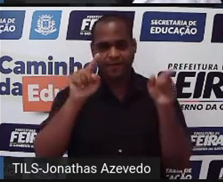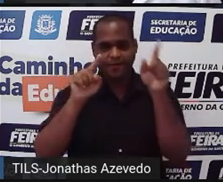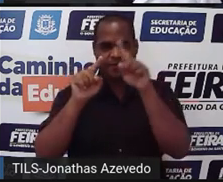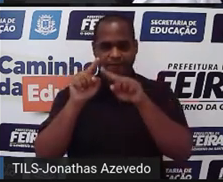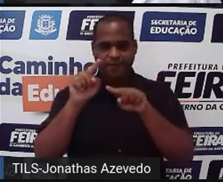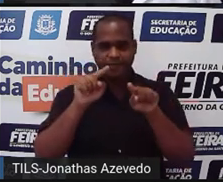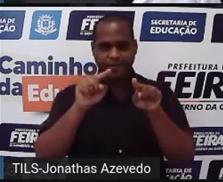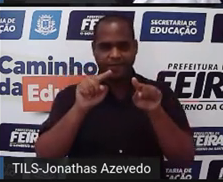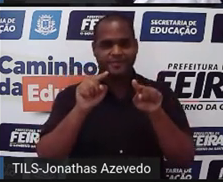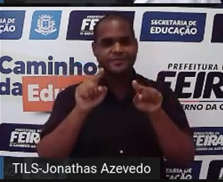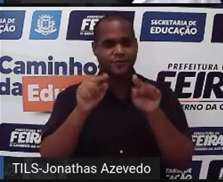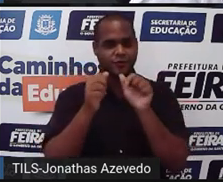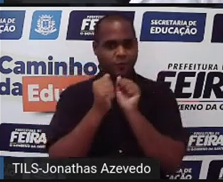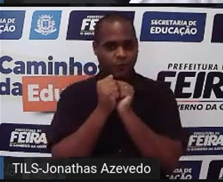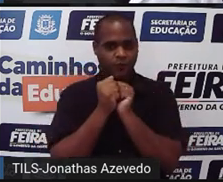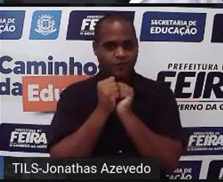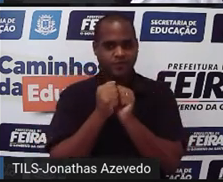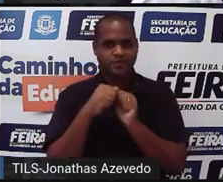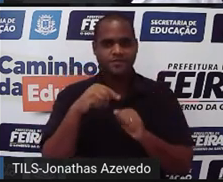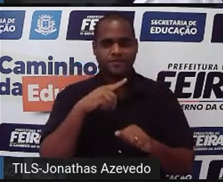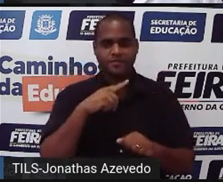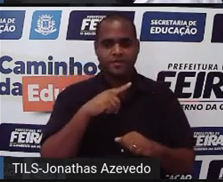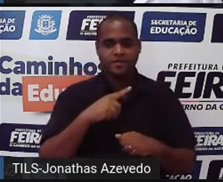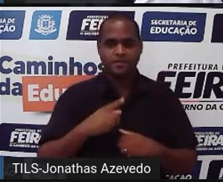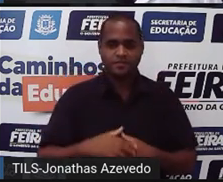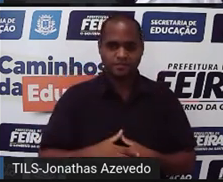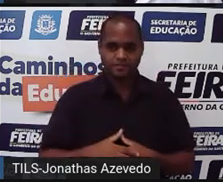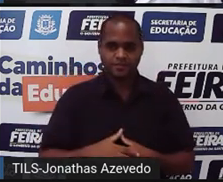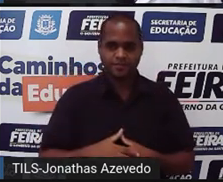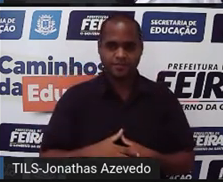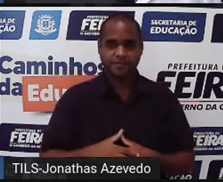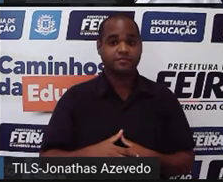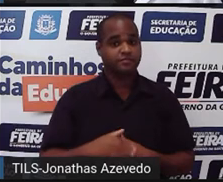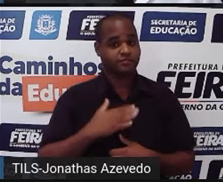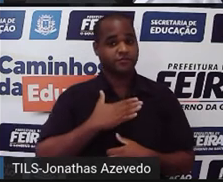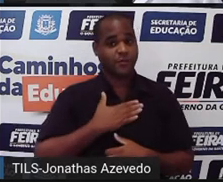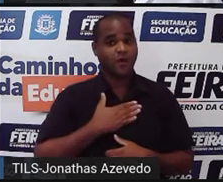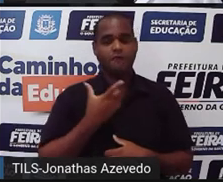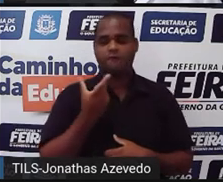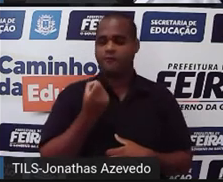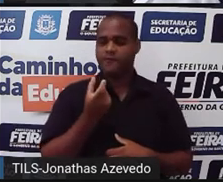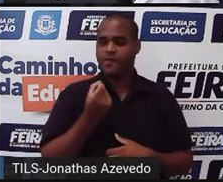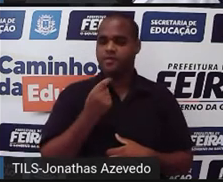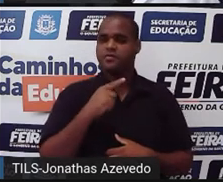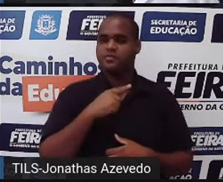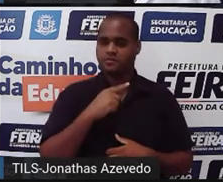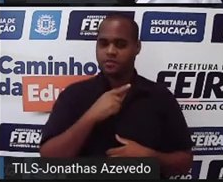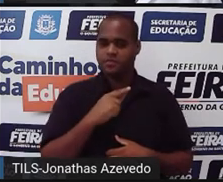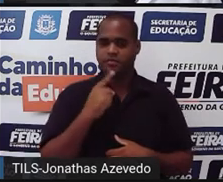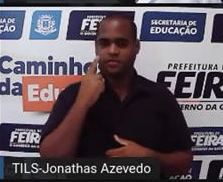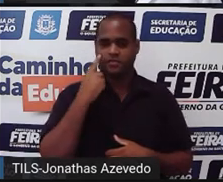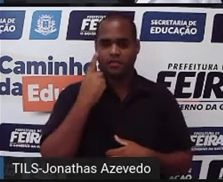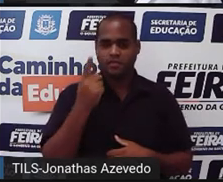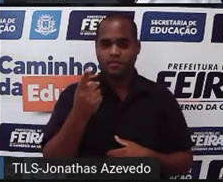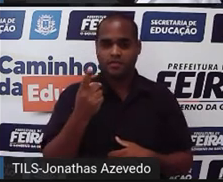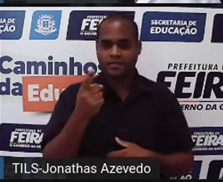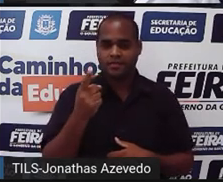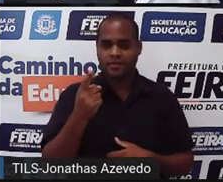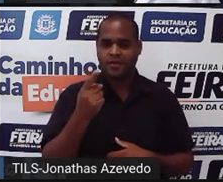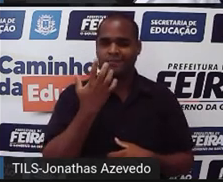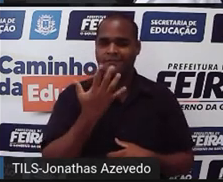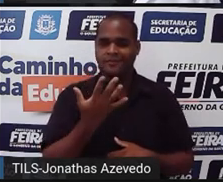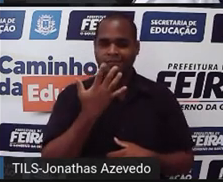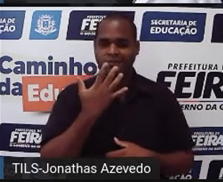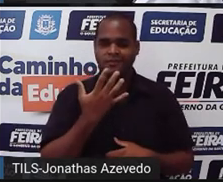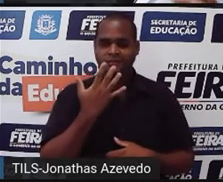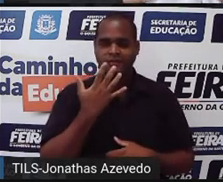vôlei. Por quê? Né? Essas 20 tem que gostar dos dois, ó. E aquele espaço que eu estou pintando ali, ó veja